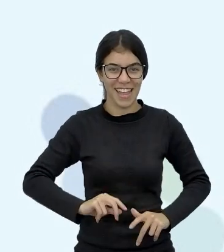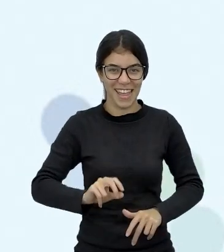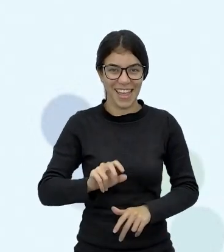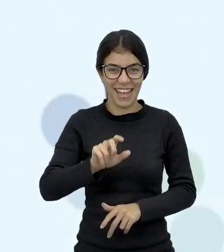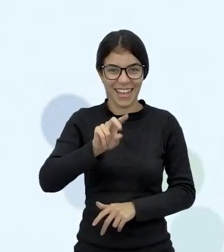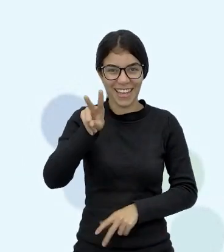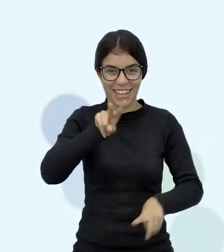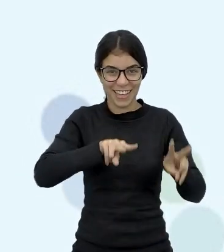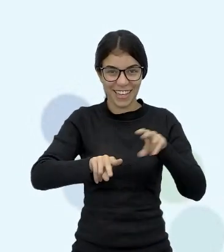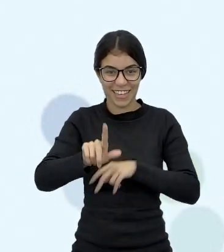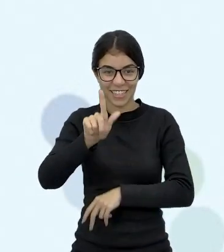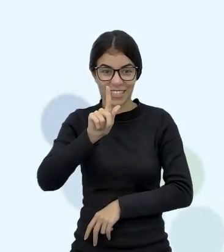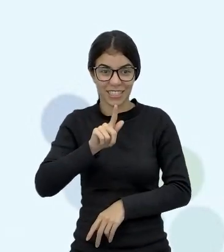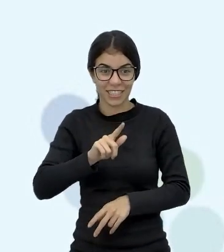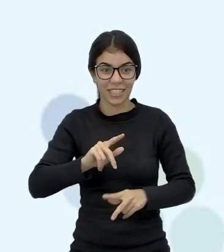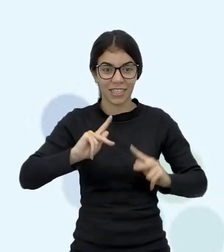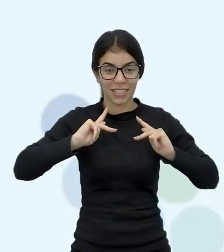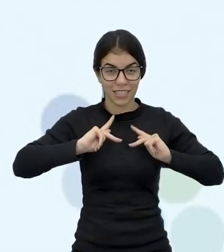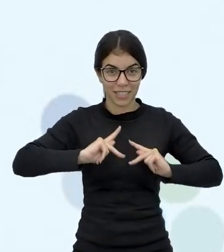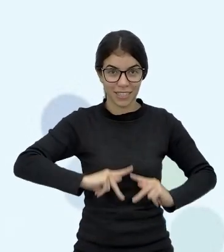programação na linguagem C,